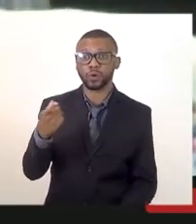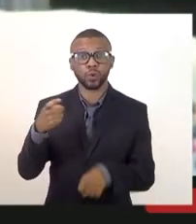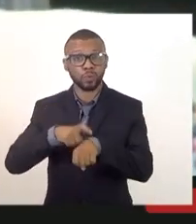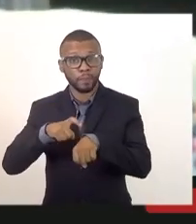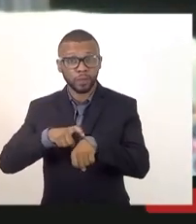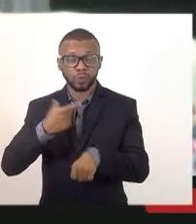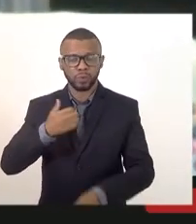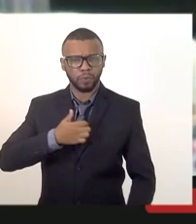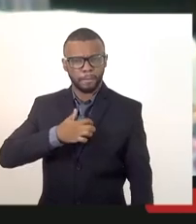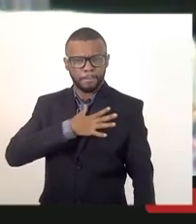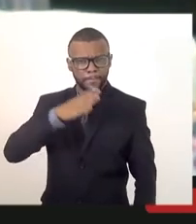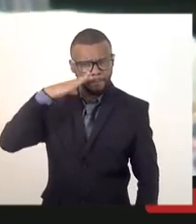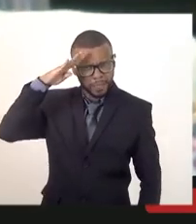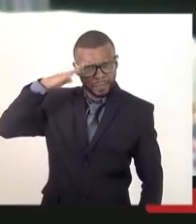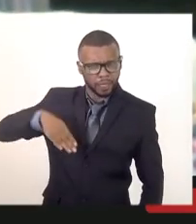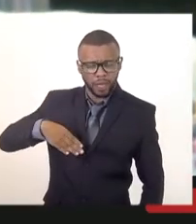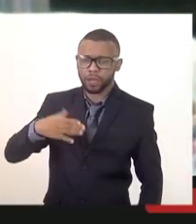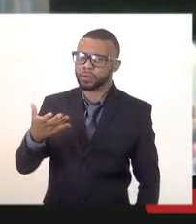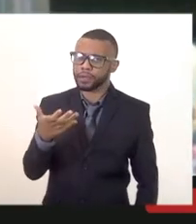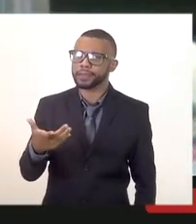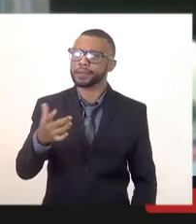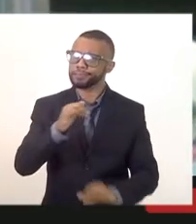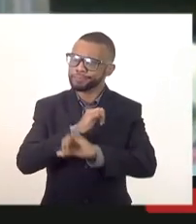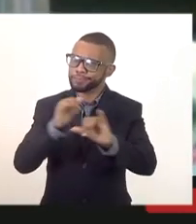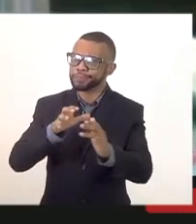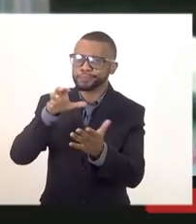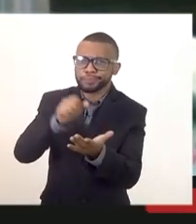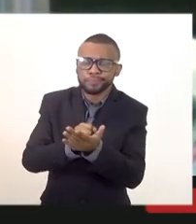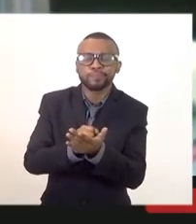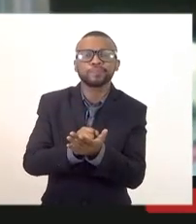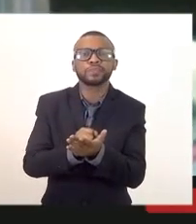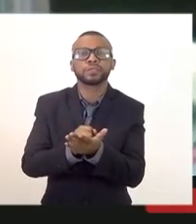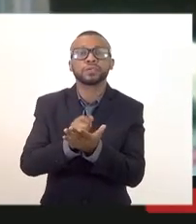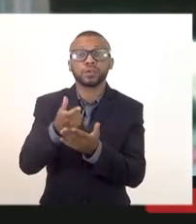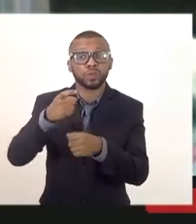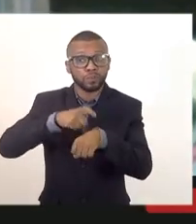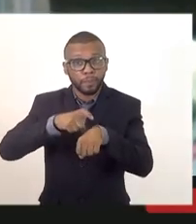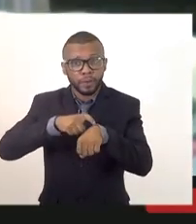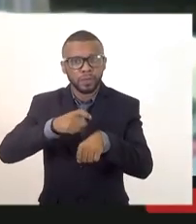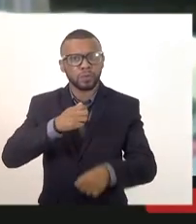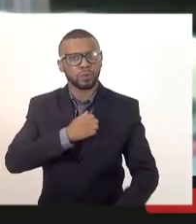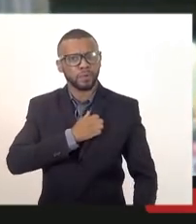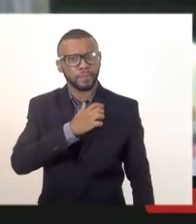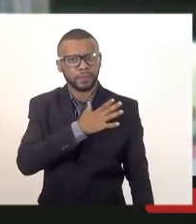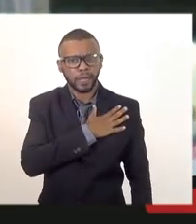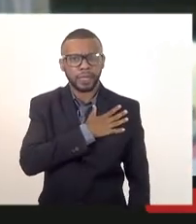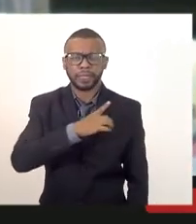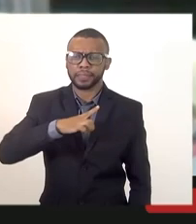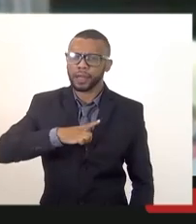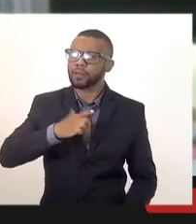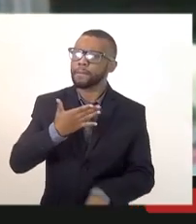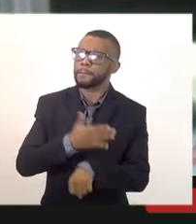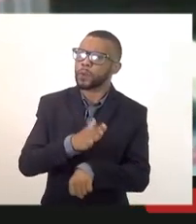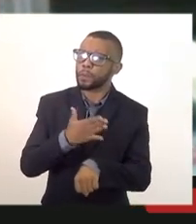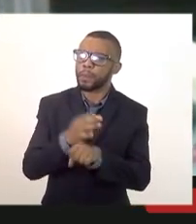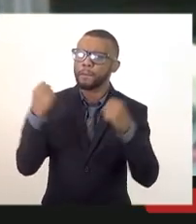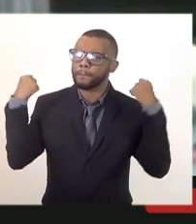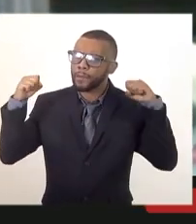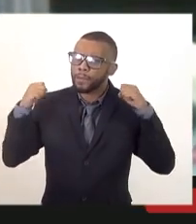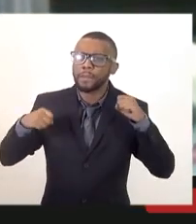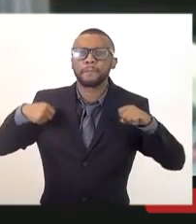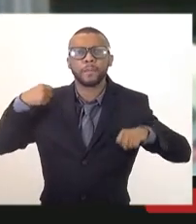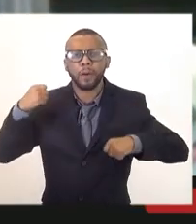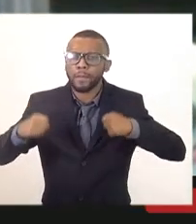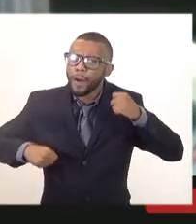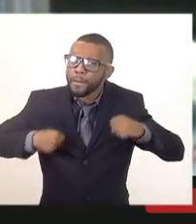registrar isso para os deputados quando um militar está praticando a sua educação física de manhã correndo no calçadão